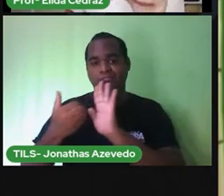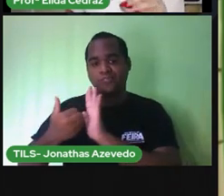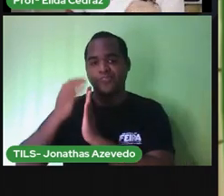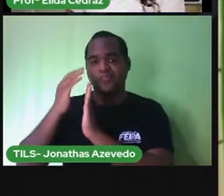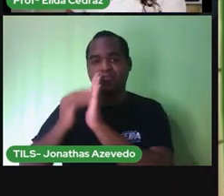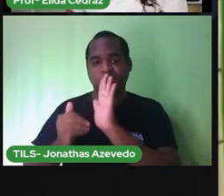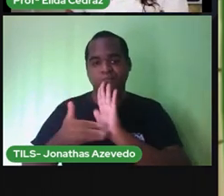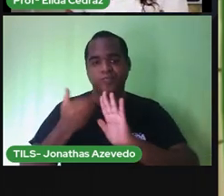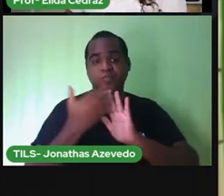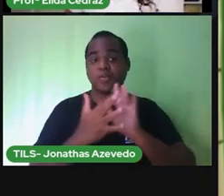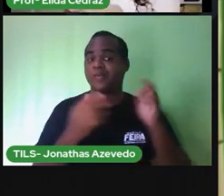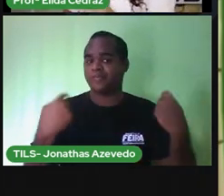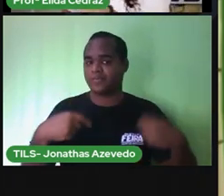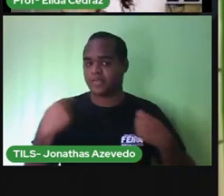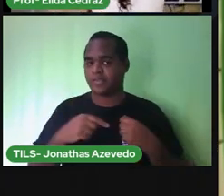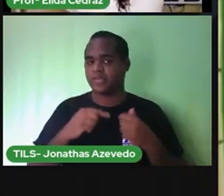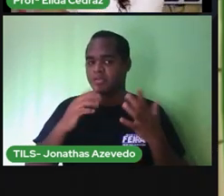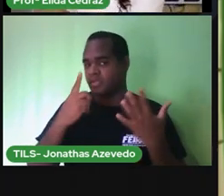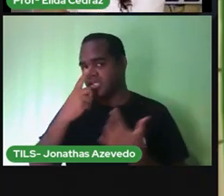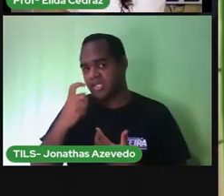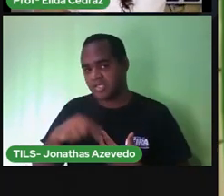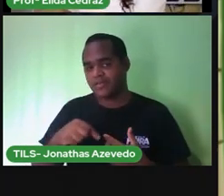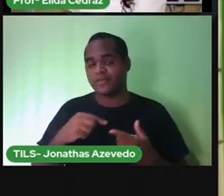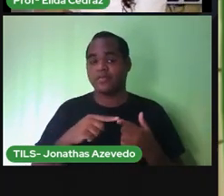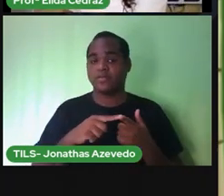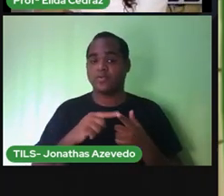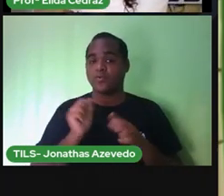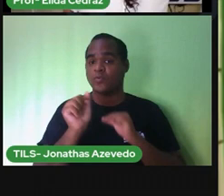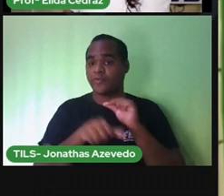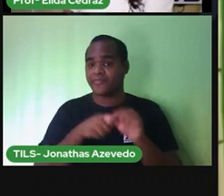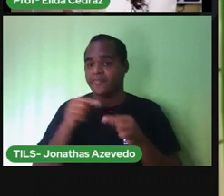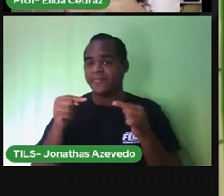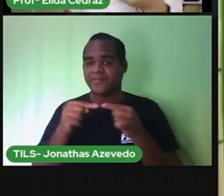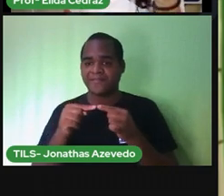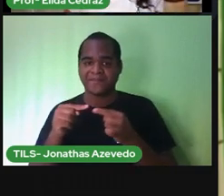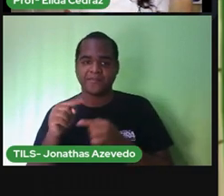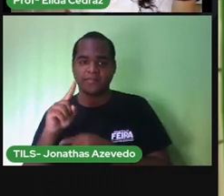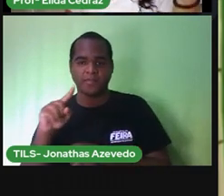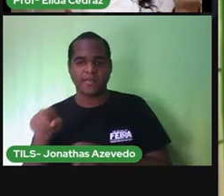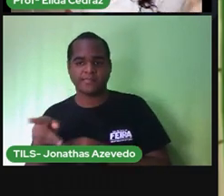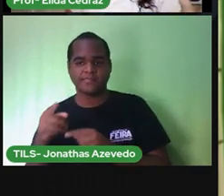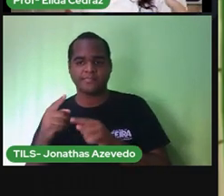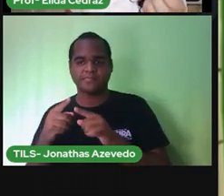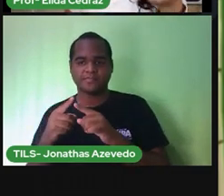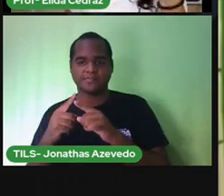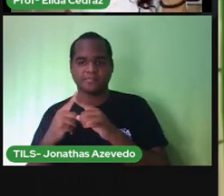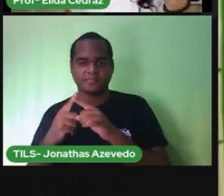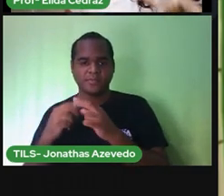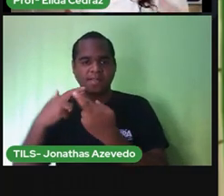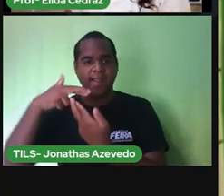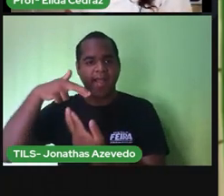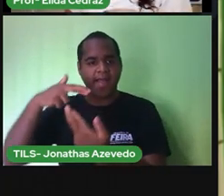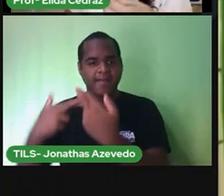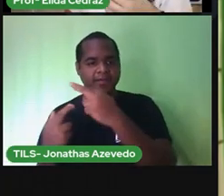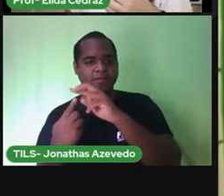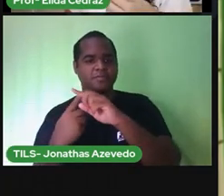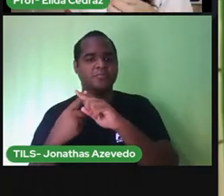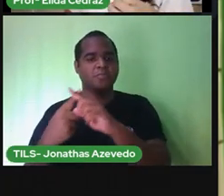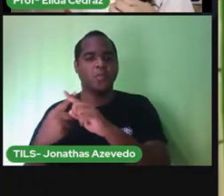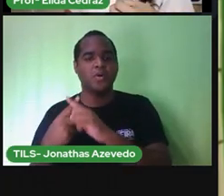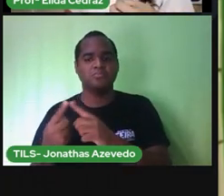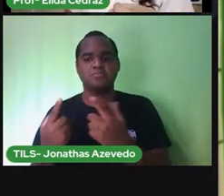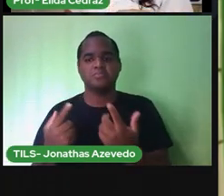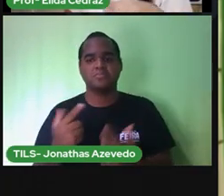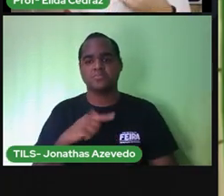melhorar a saúde de todos lixo que não é reciclado pro é o que são restos de comida restos de alimento